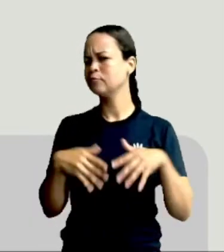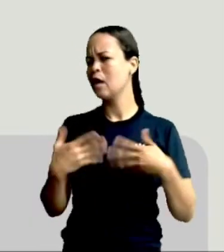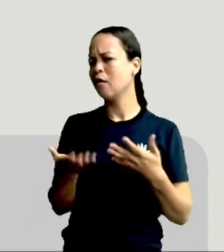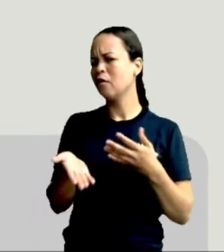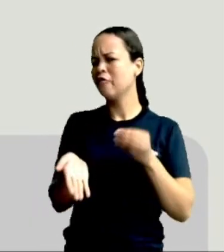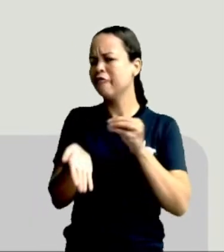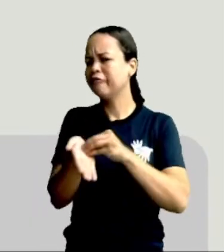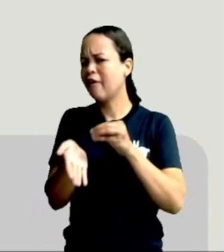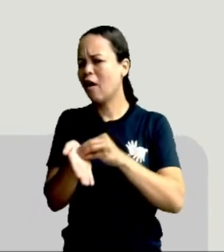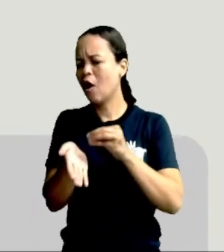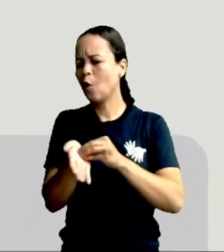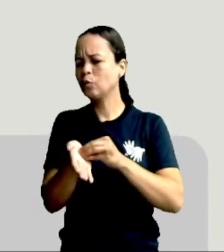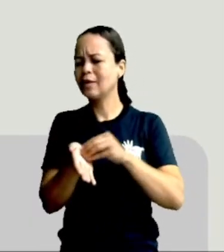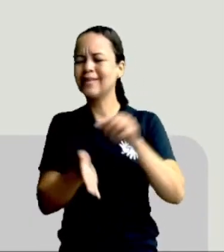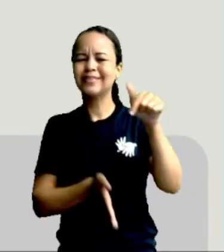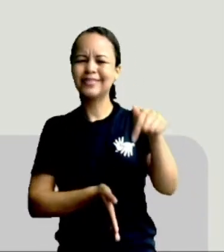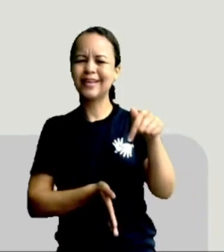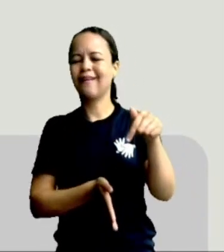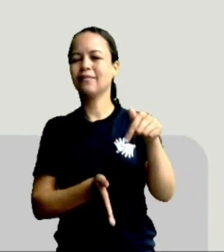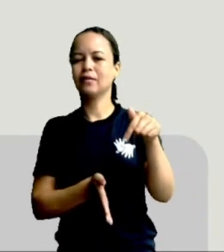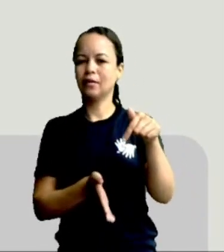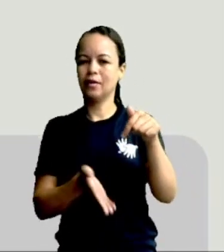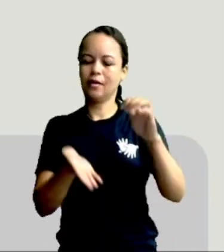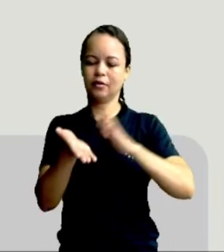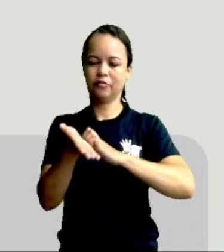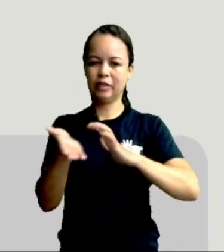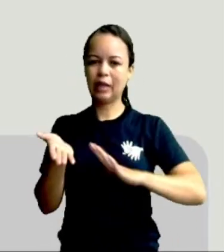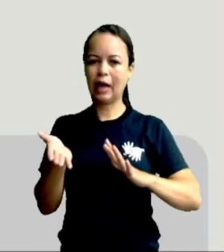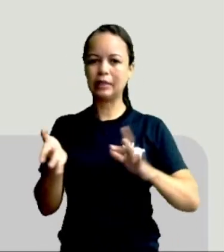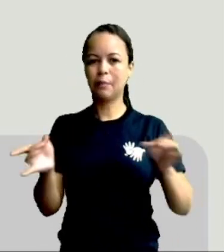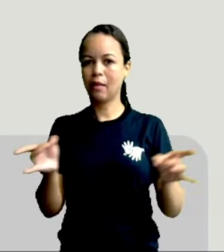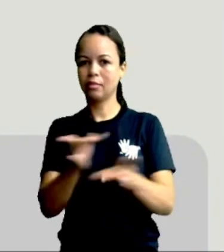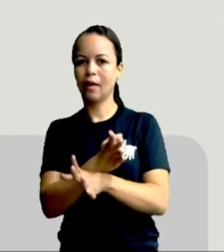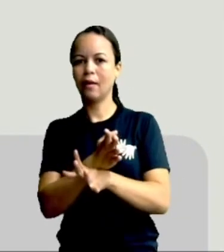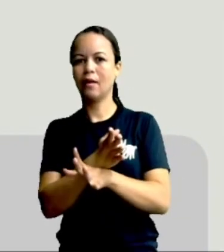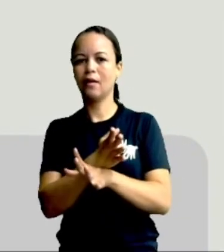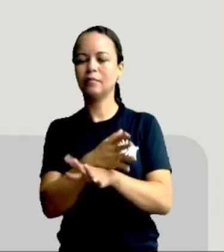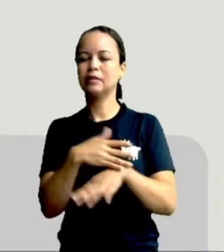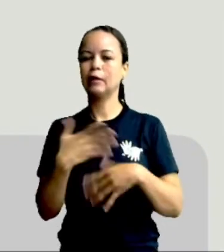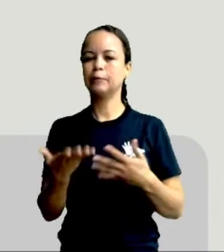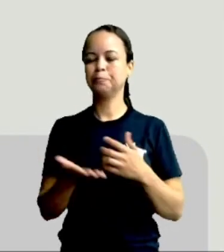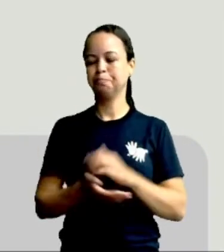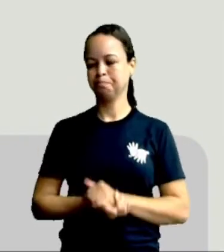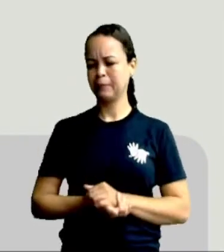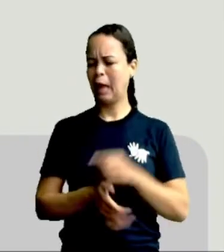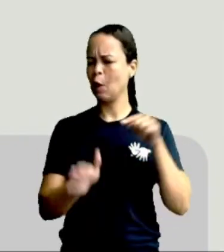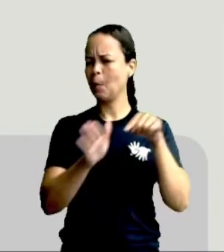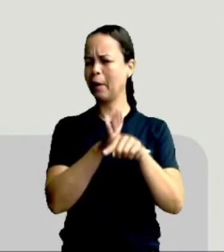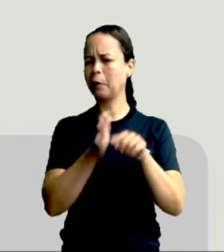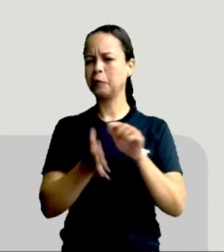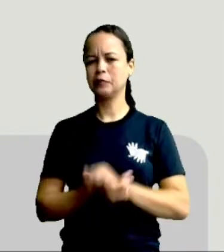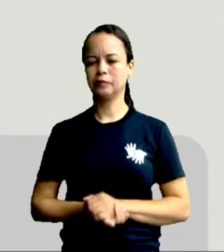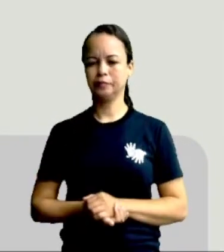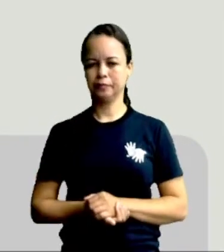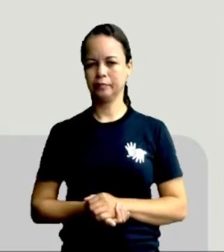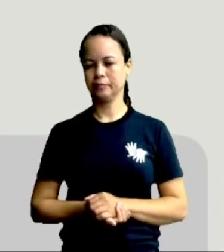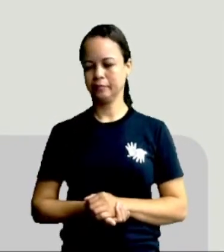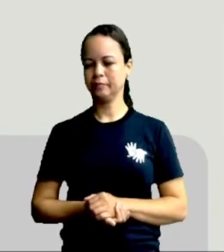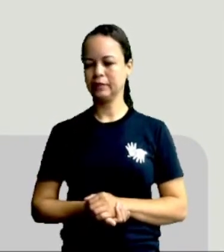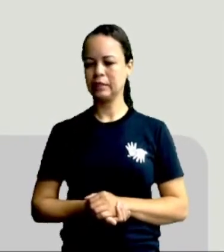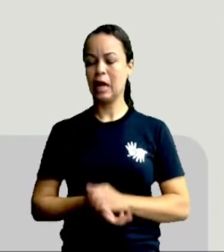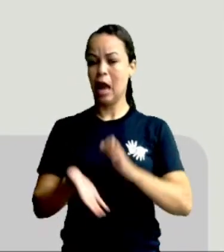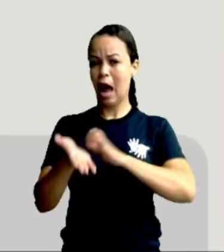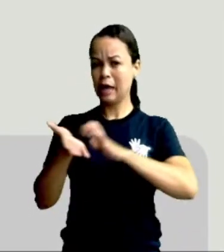7 atividades para Paulo terminar. A pergunta é, quantas atividades